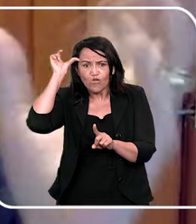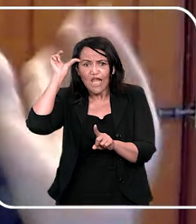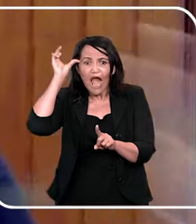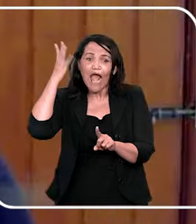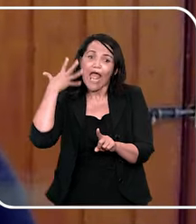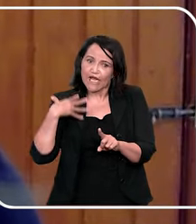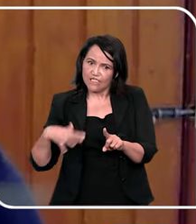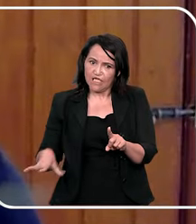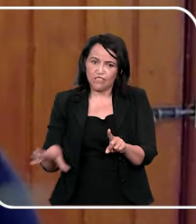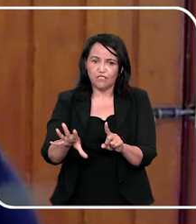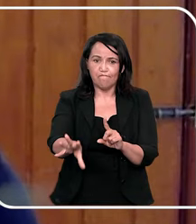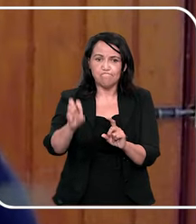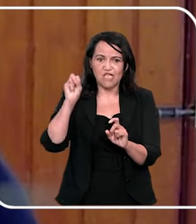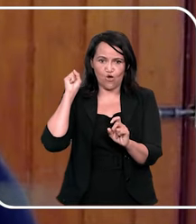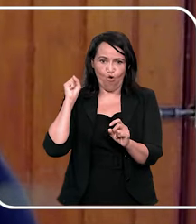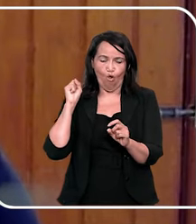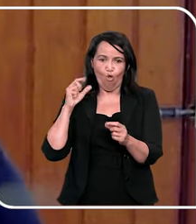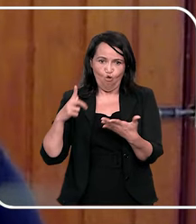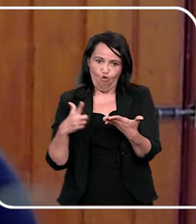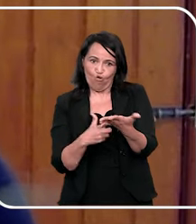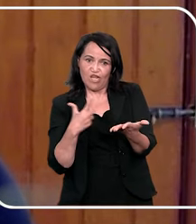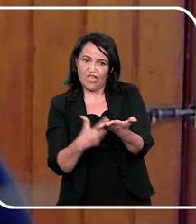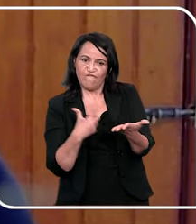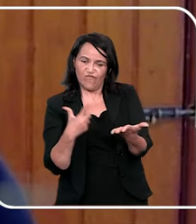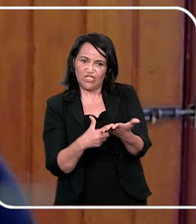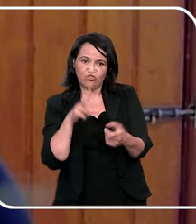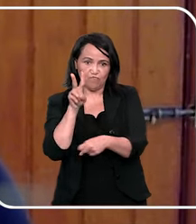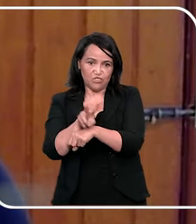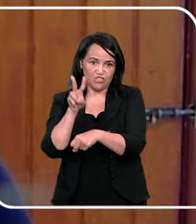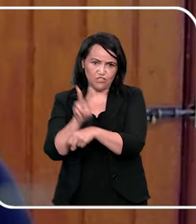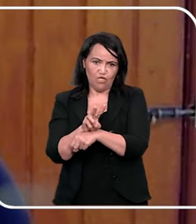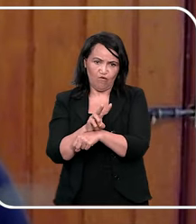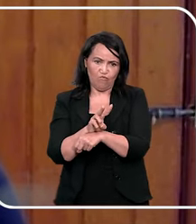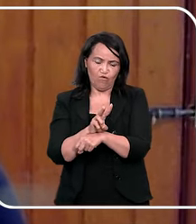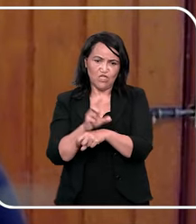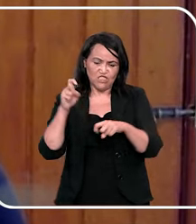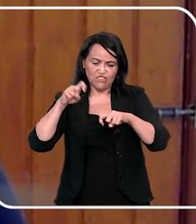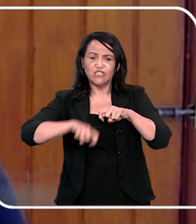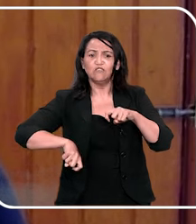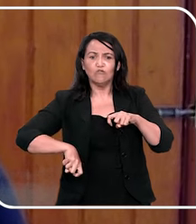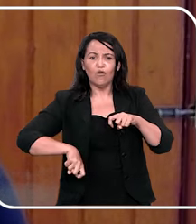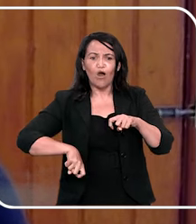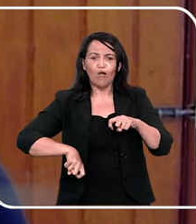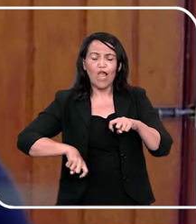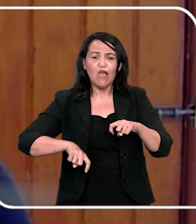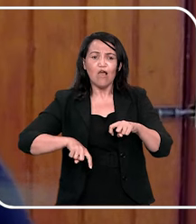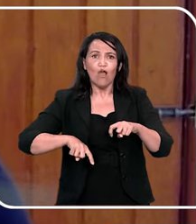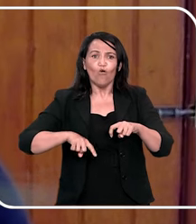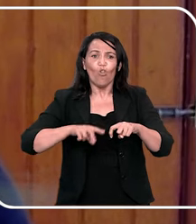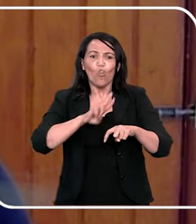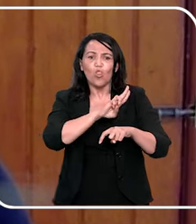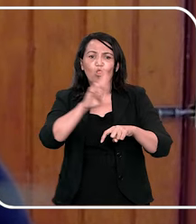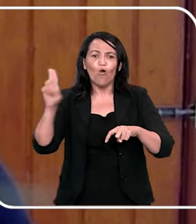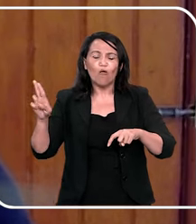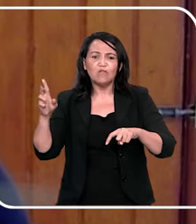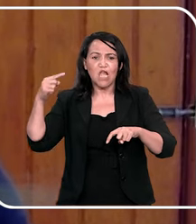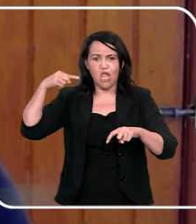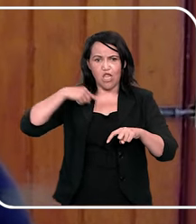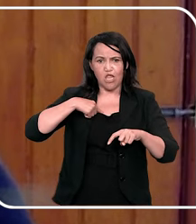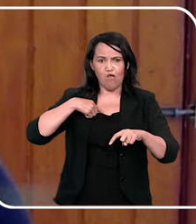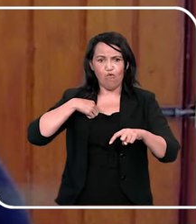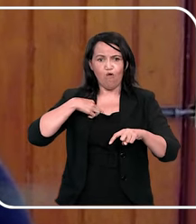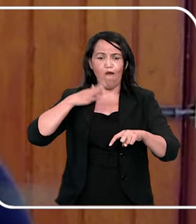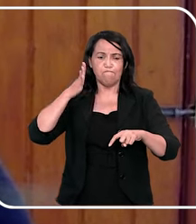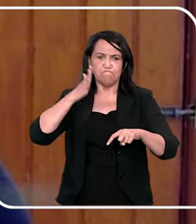a criança pegou um livrinho de proteção sexual que estava lá, ele chama Eu Me Protejo, fazer até a